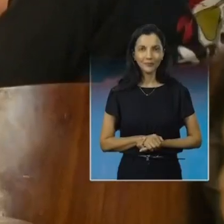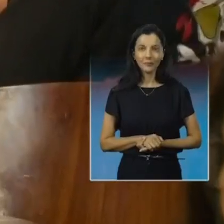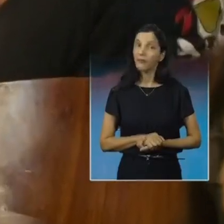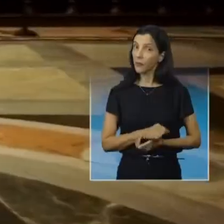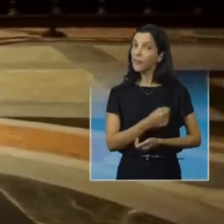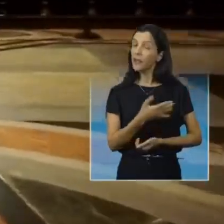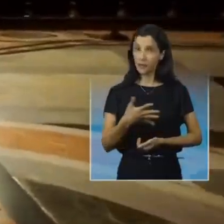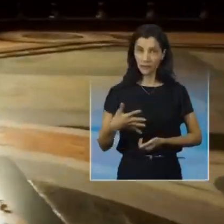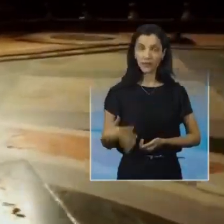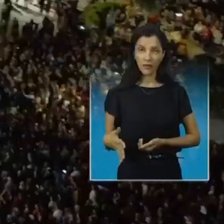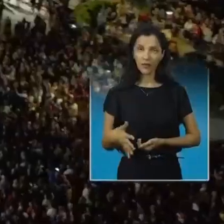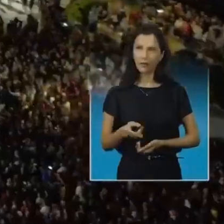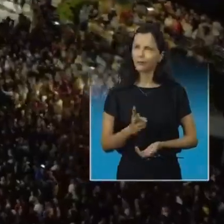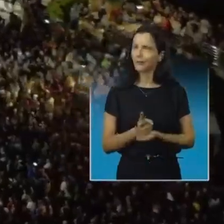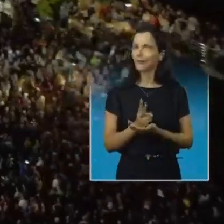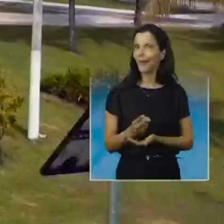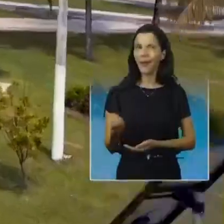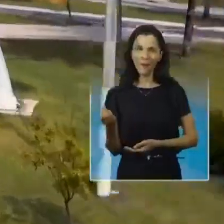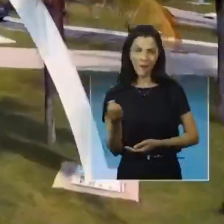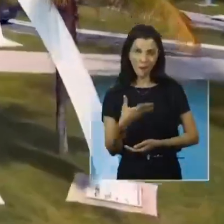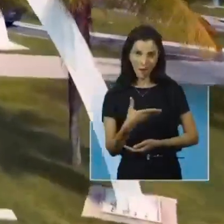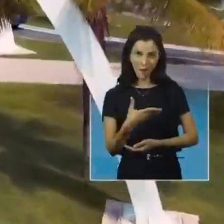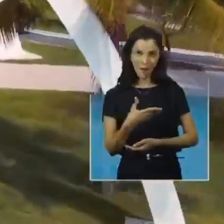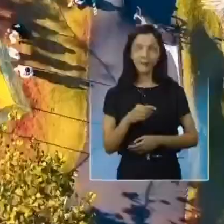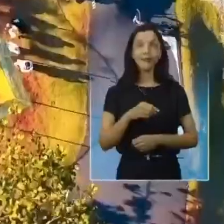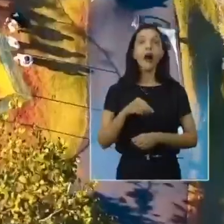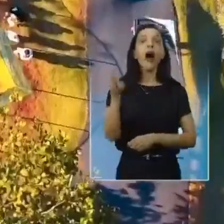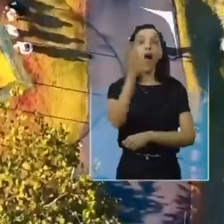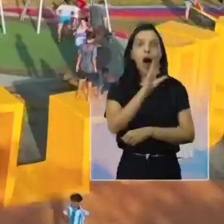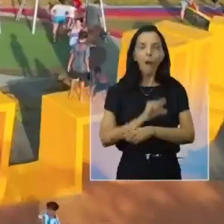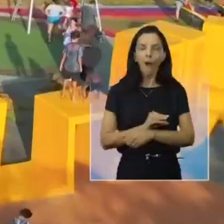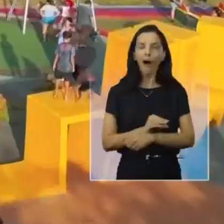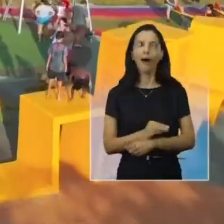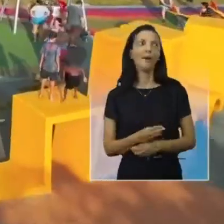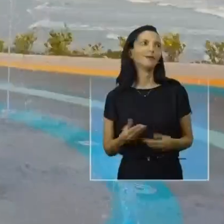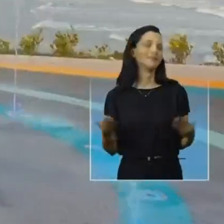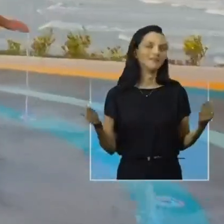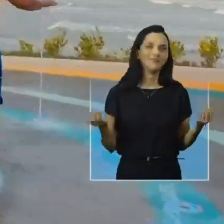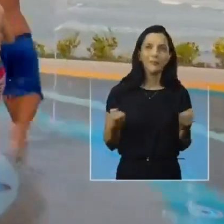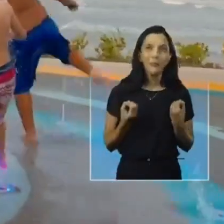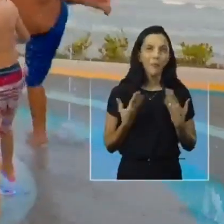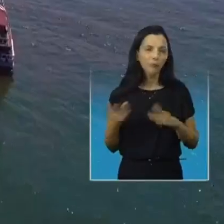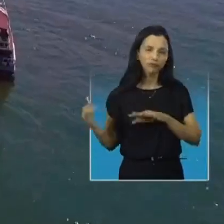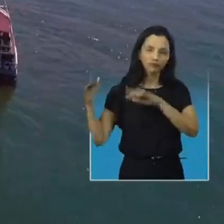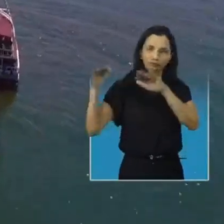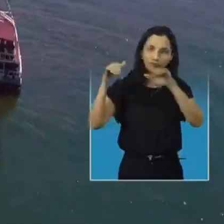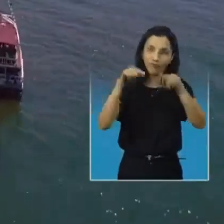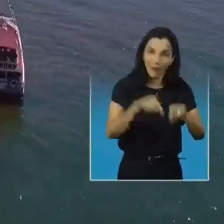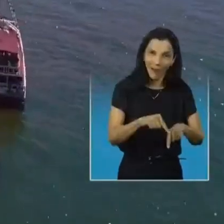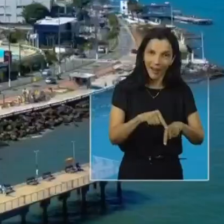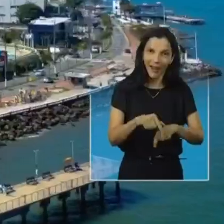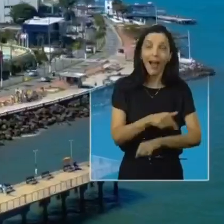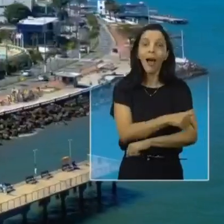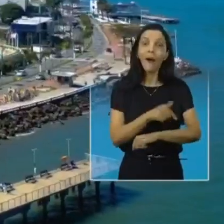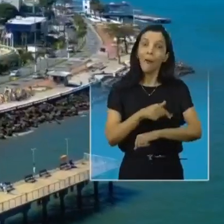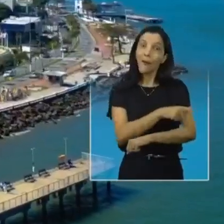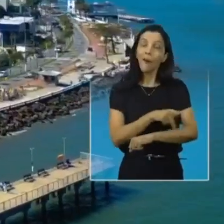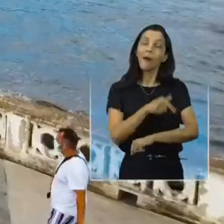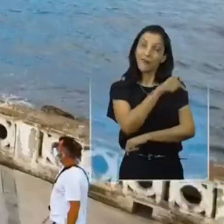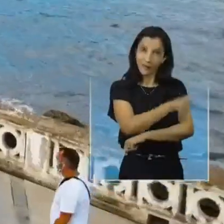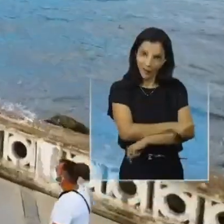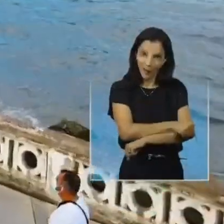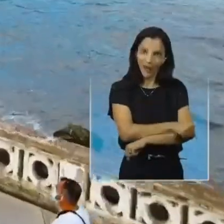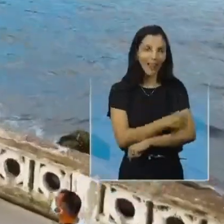Em Santos, sempre tem novidade. Novo quebra-mar é um sucesso e vive lotado. A ponta da praia está de cara